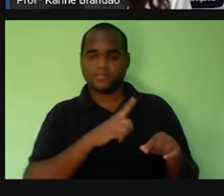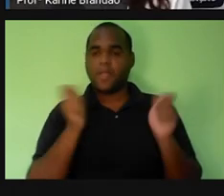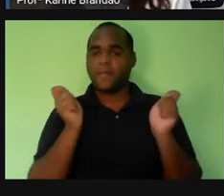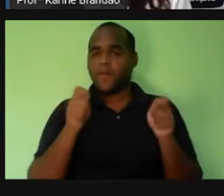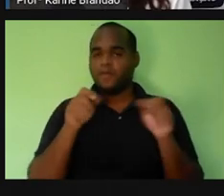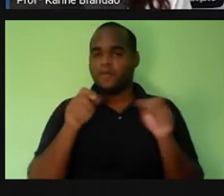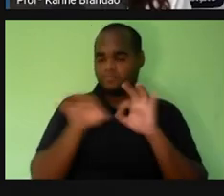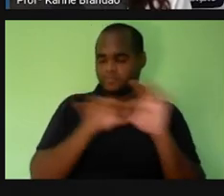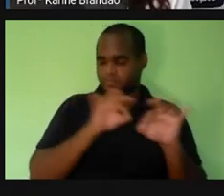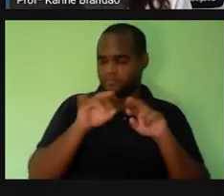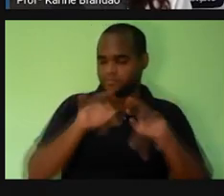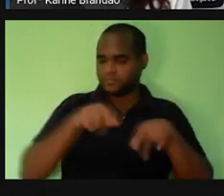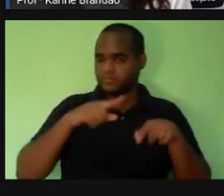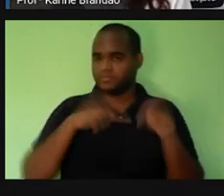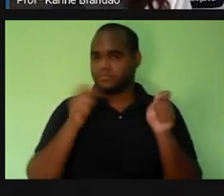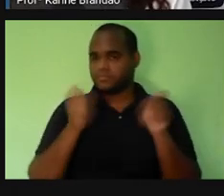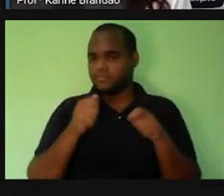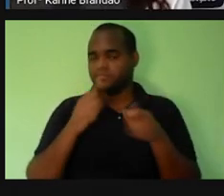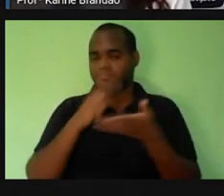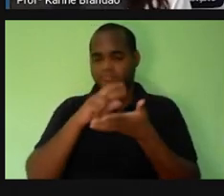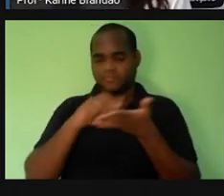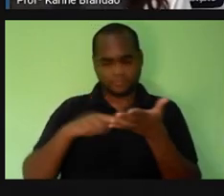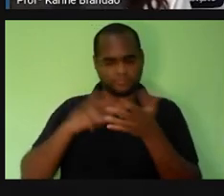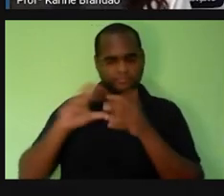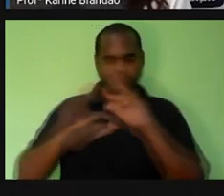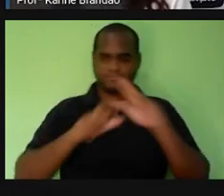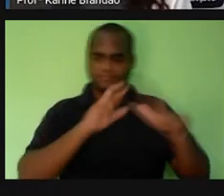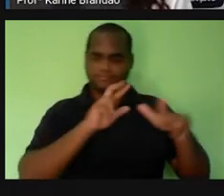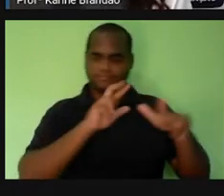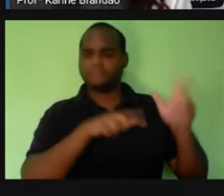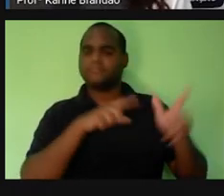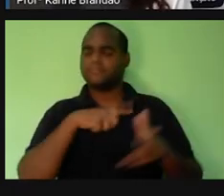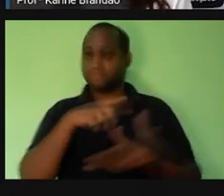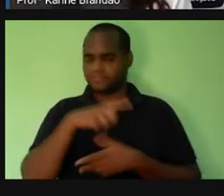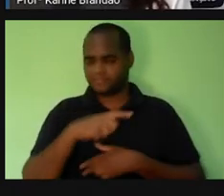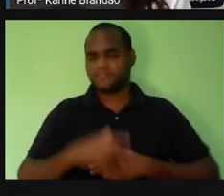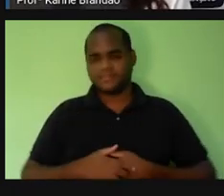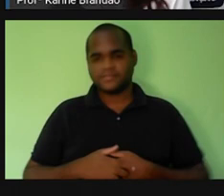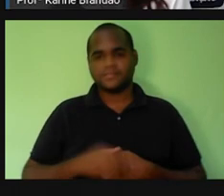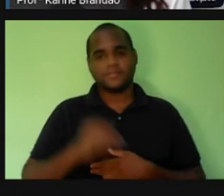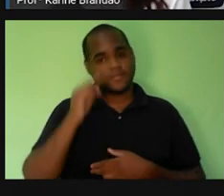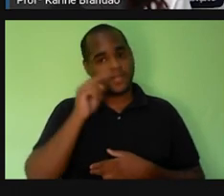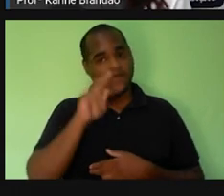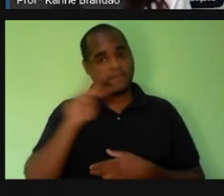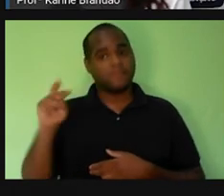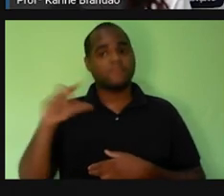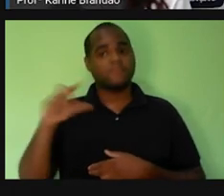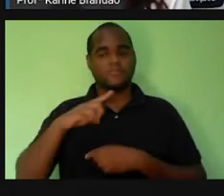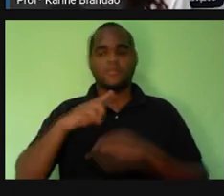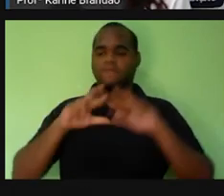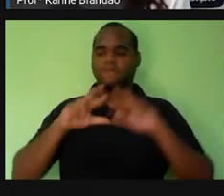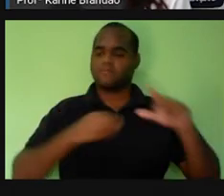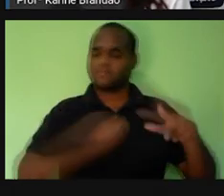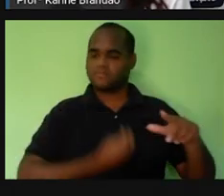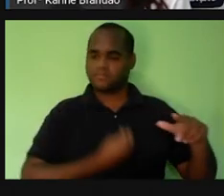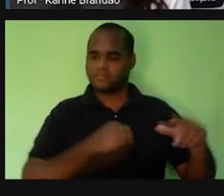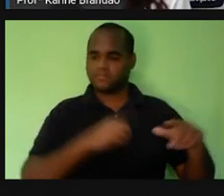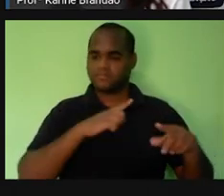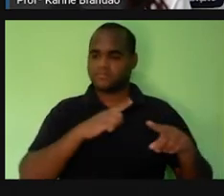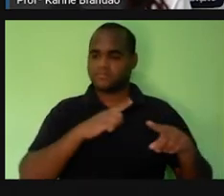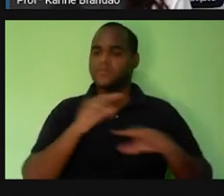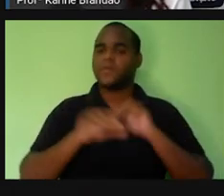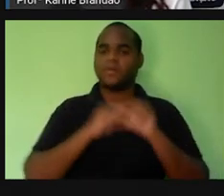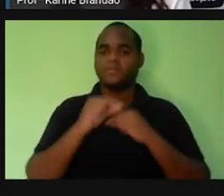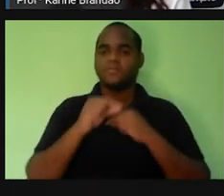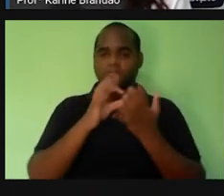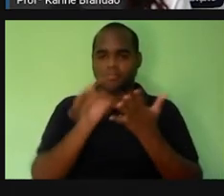organizadas e serem quantidades diferentes. Não é verdade? Nós vimos que existem seres vivos que são unicelulares.